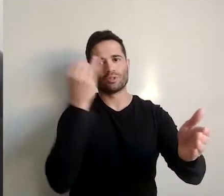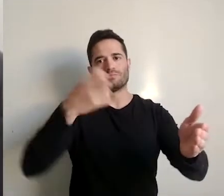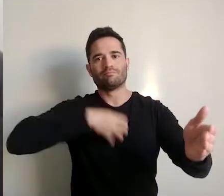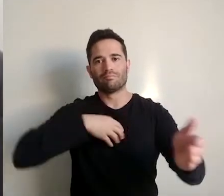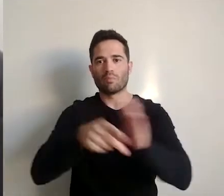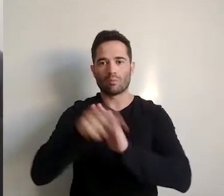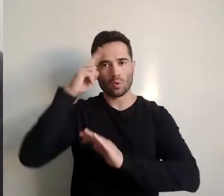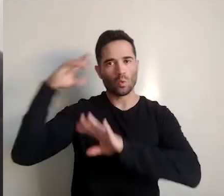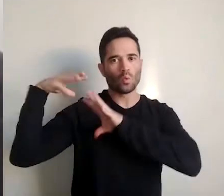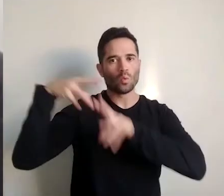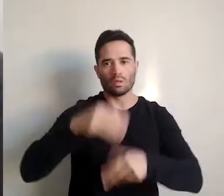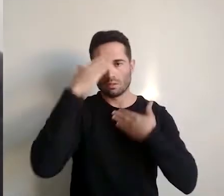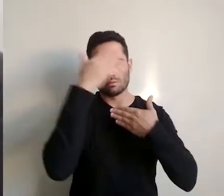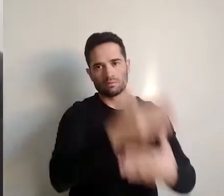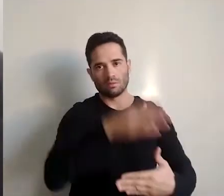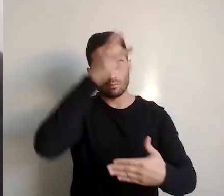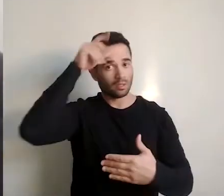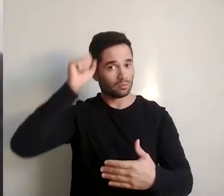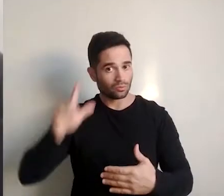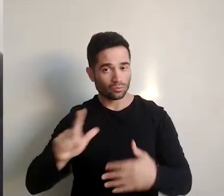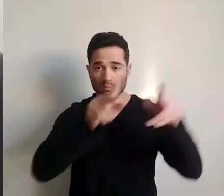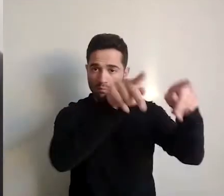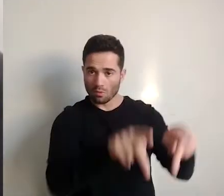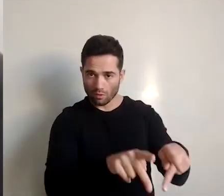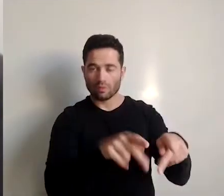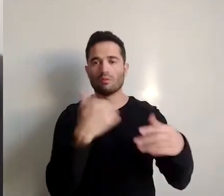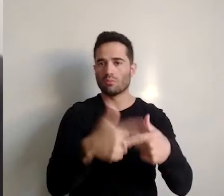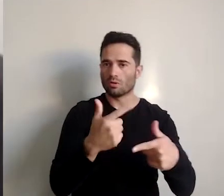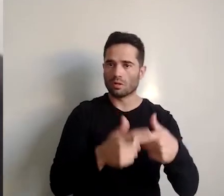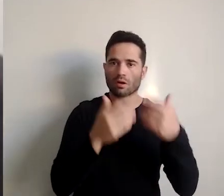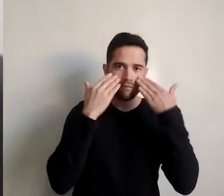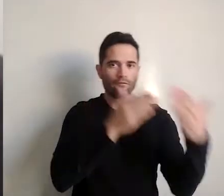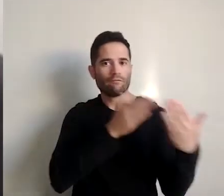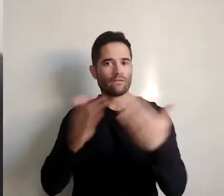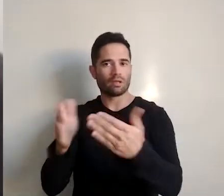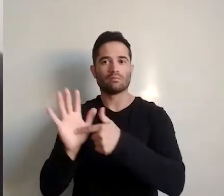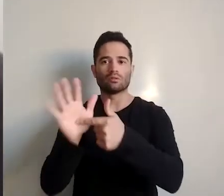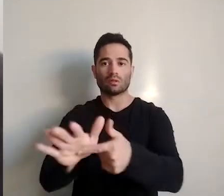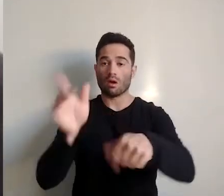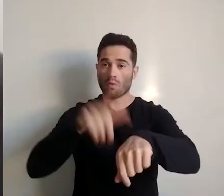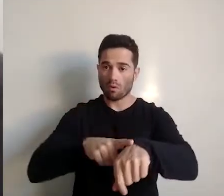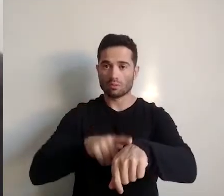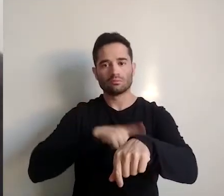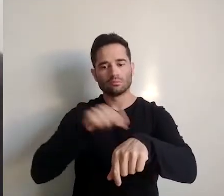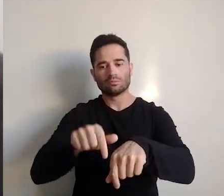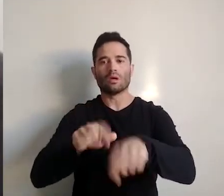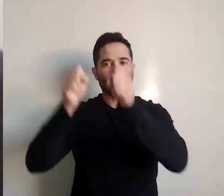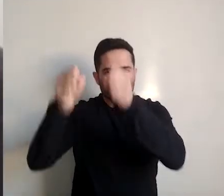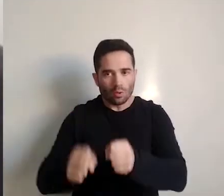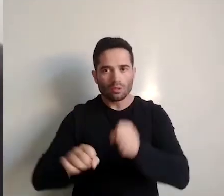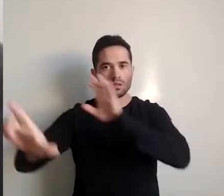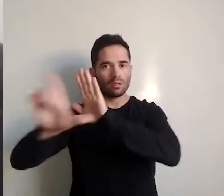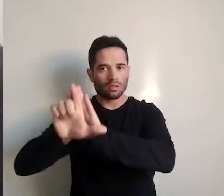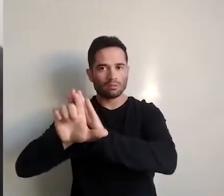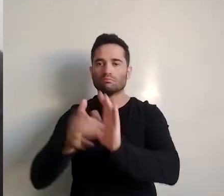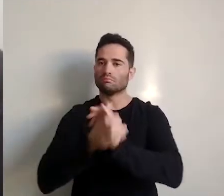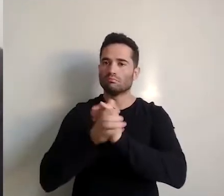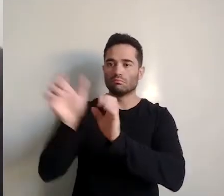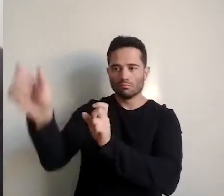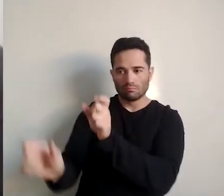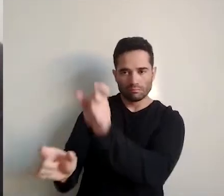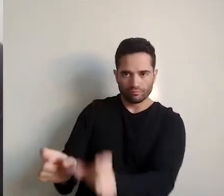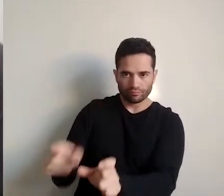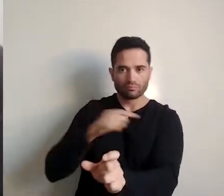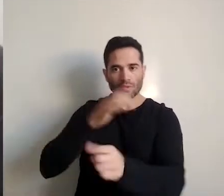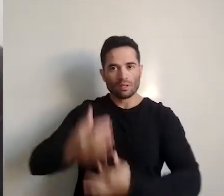reconhecimento e à gratidão do povo suma-tucrossense, está expressando, momento, através do poder legislativo aos agraciados, com a